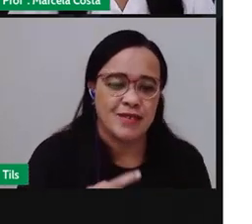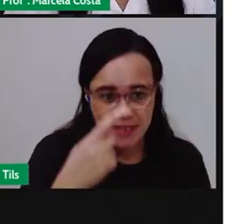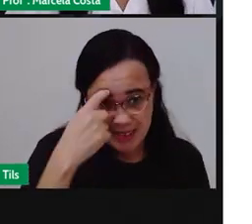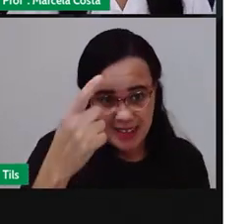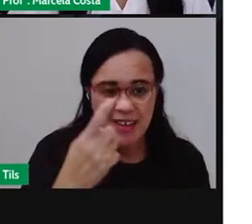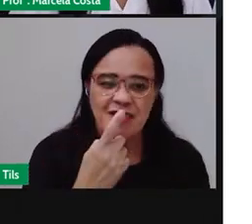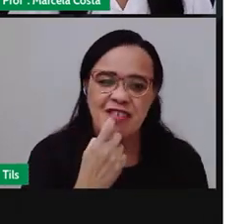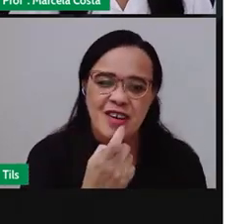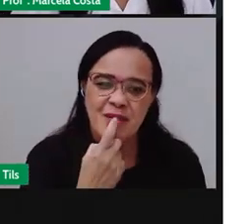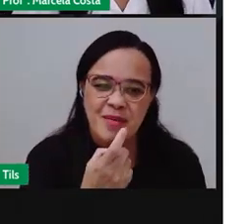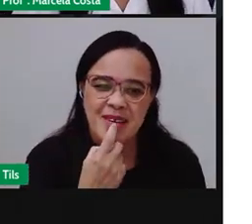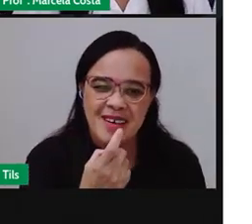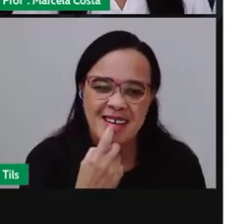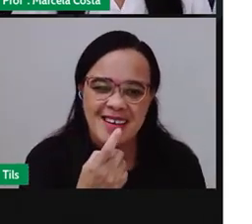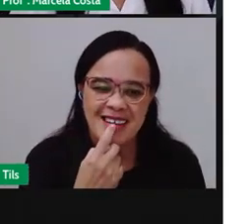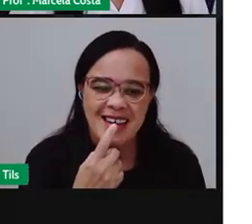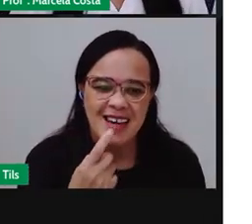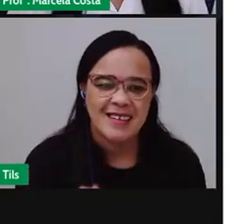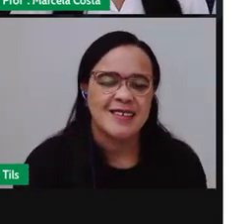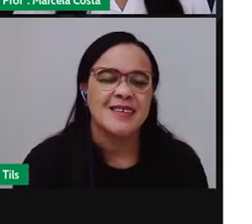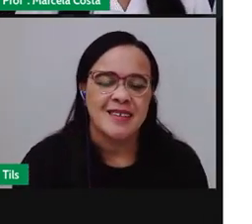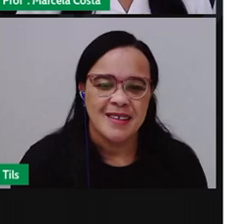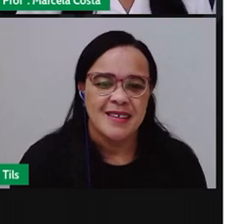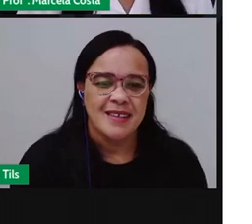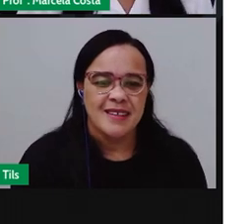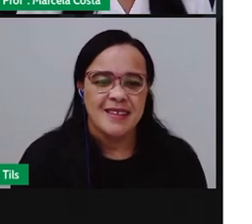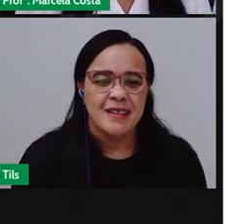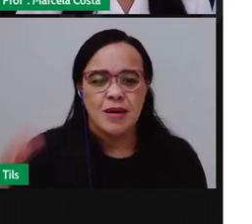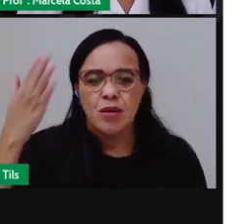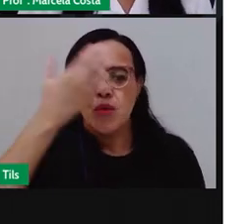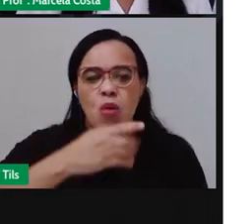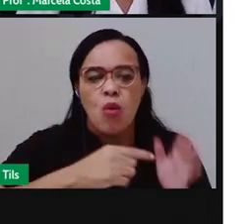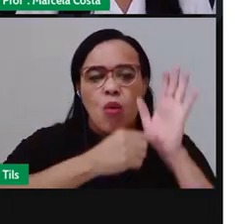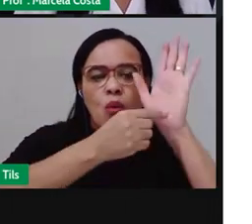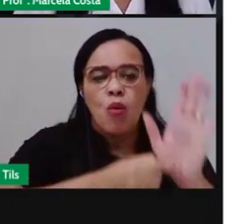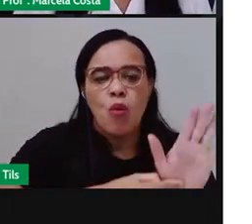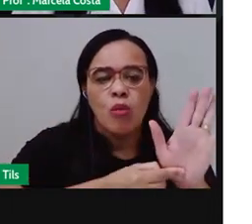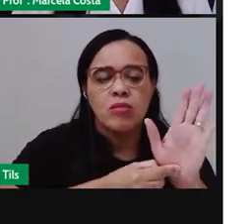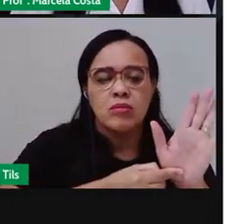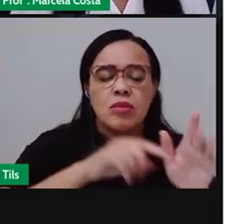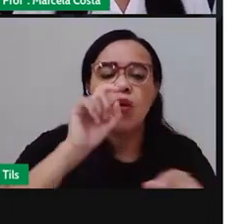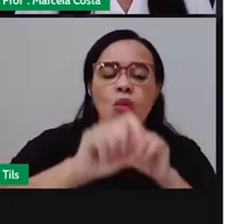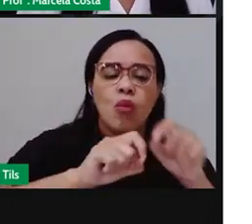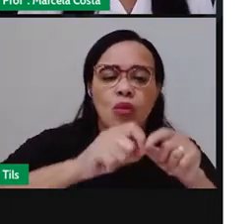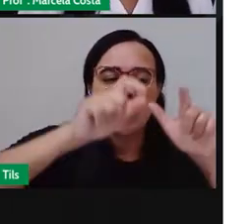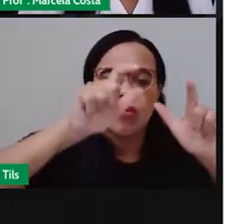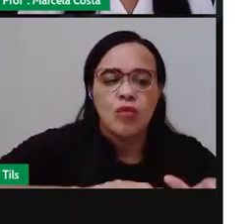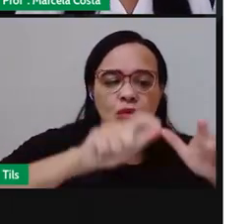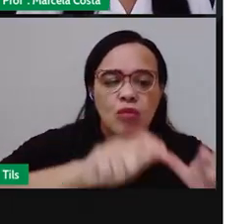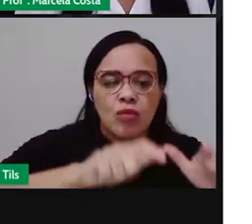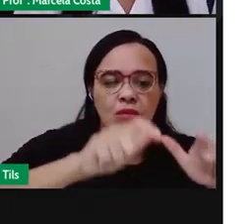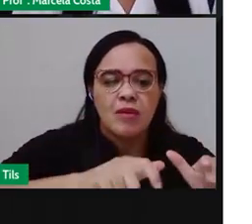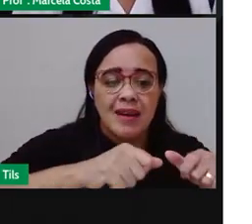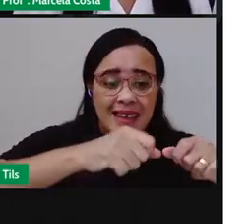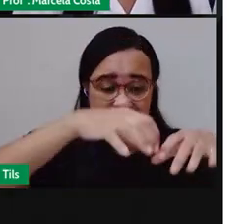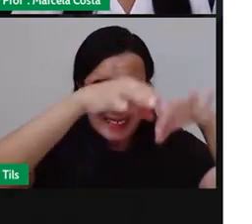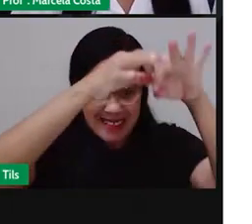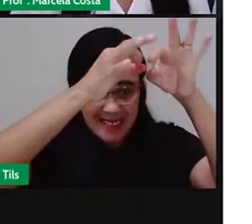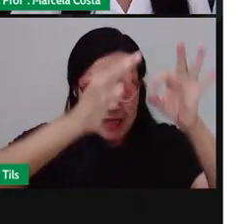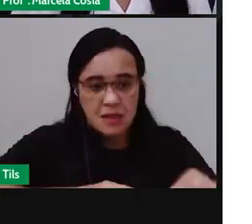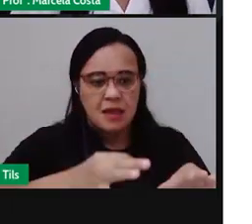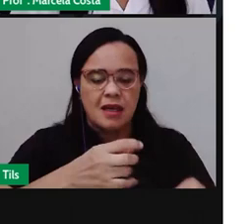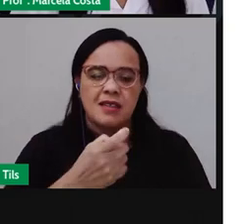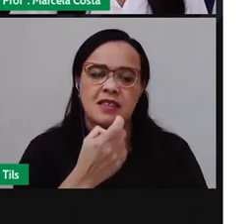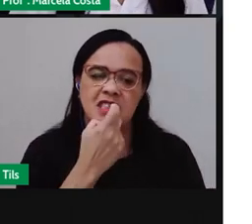nome e plástico, está indicando que aquele ali é um lugar onde vai ser descartado o plástico e ali ele pode